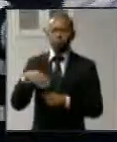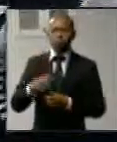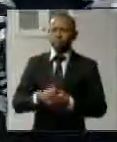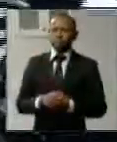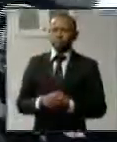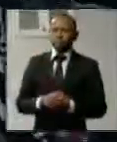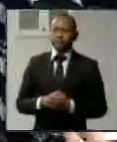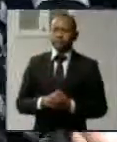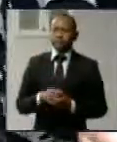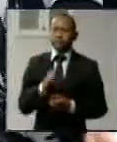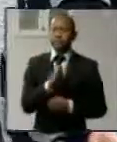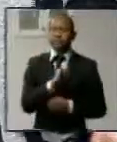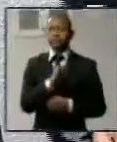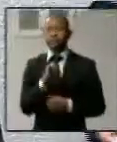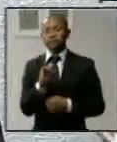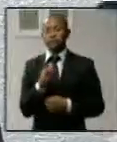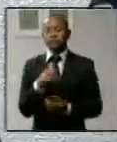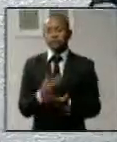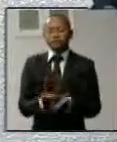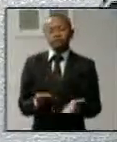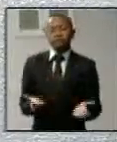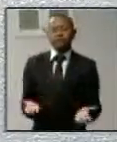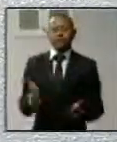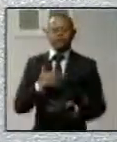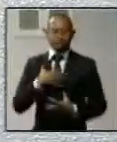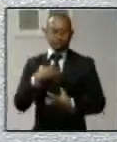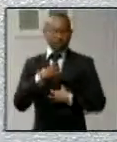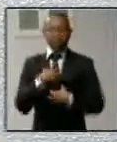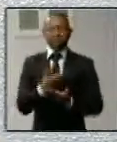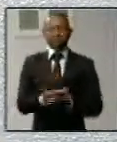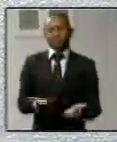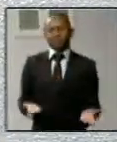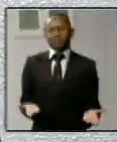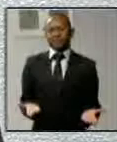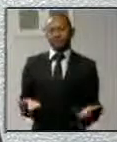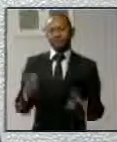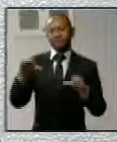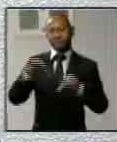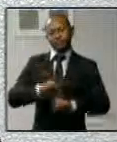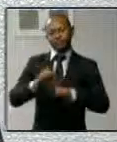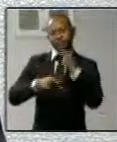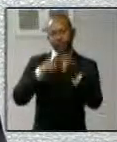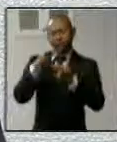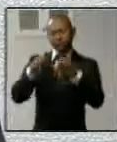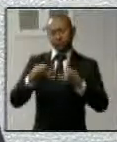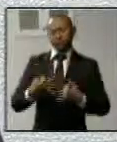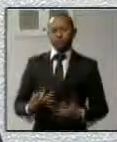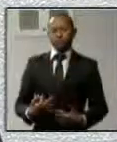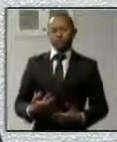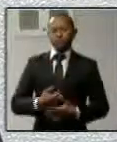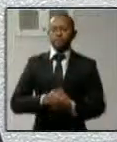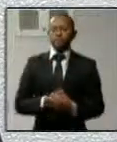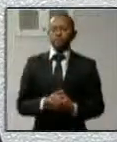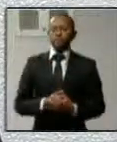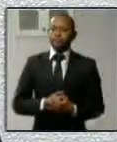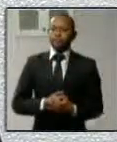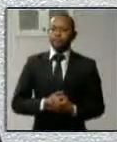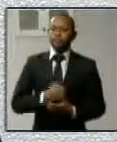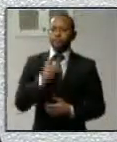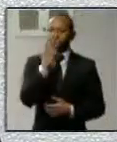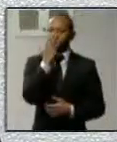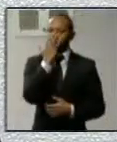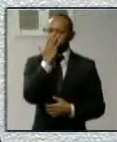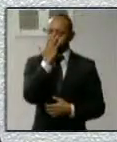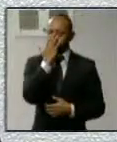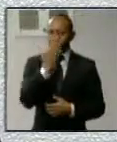Porque, se não perco um pouco da minha naturalidade, vai ser pior na hora de falar. Então, a primeira